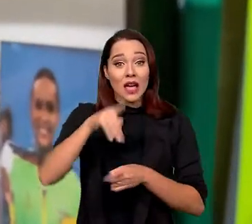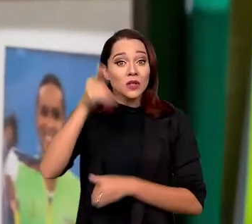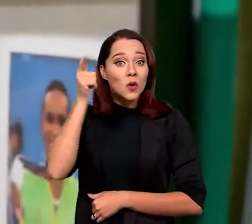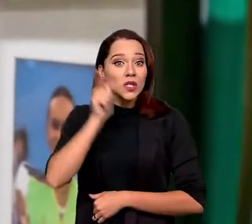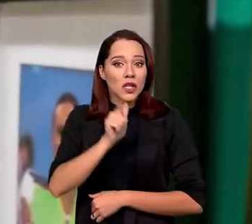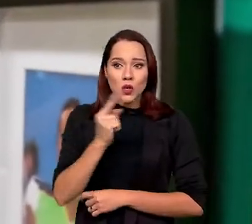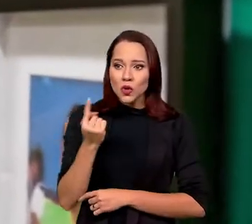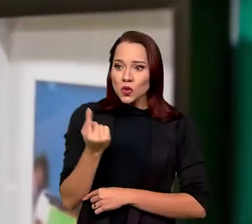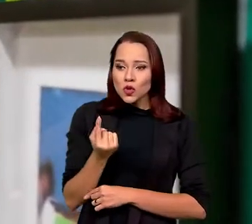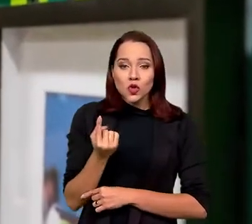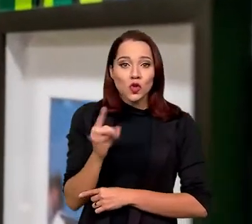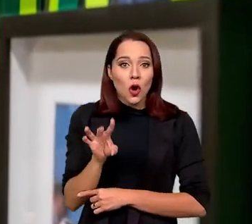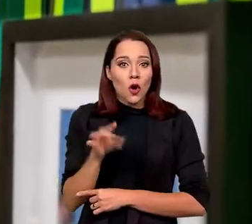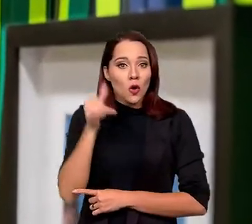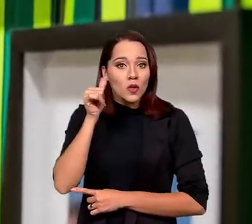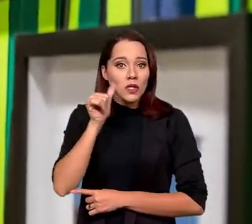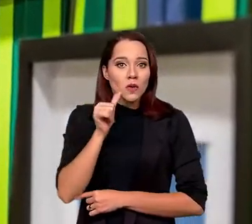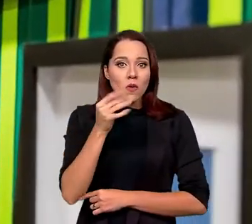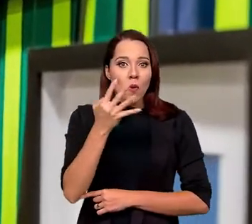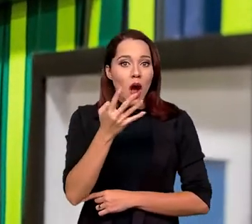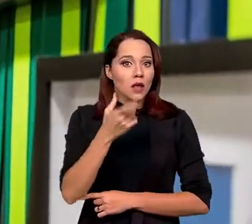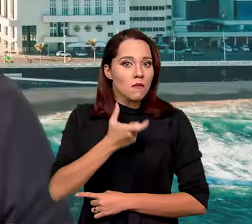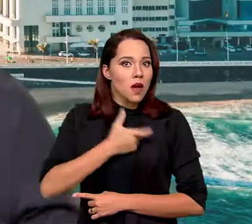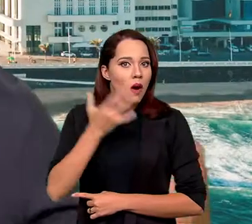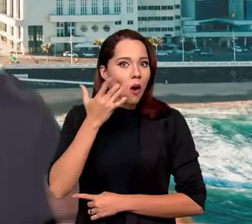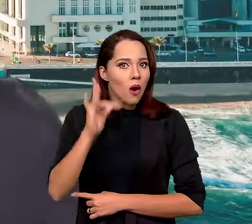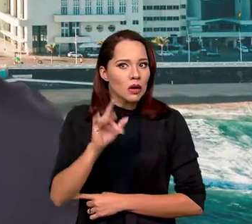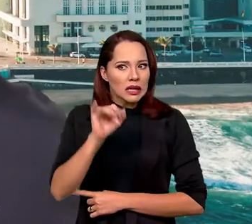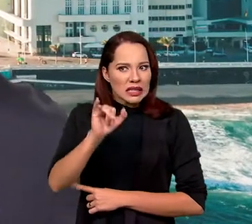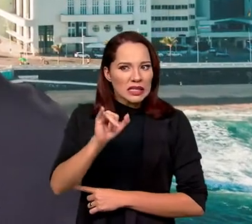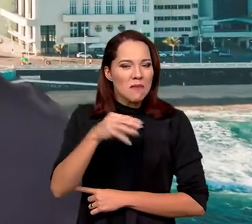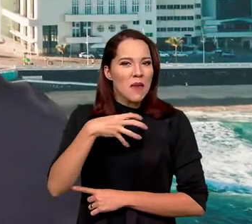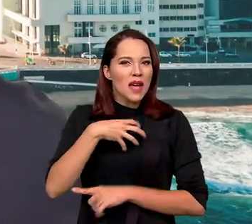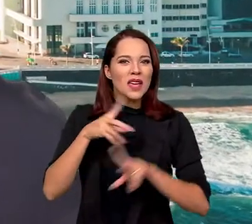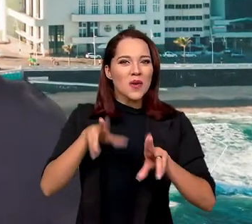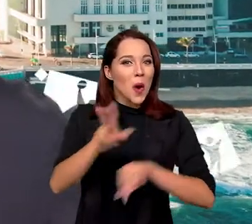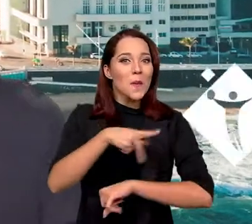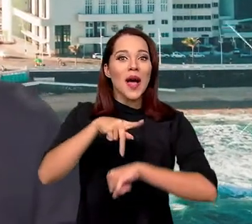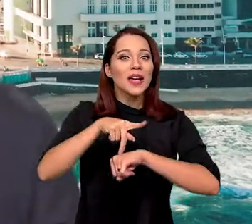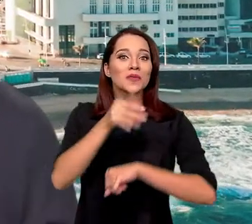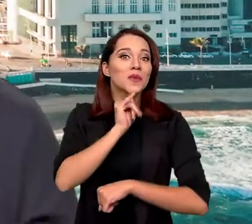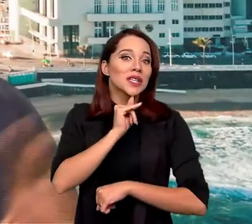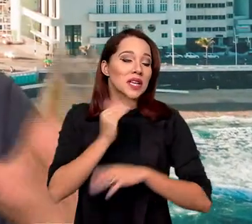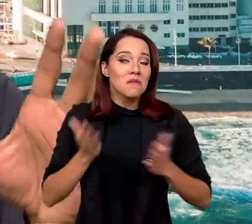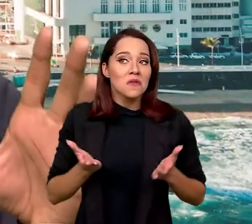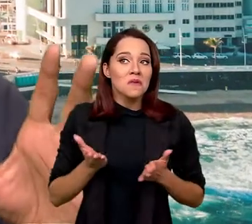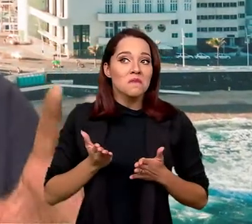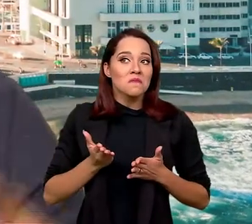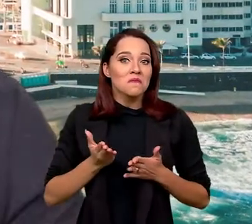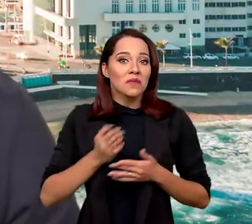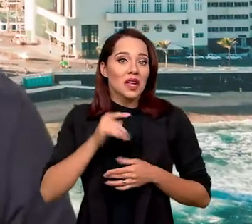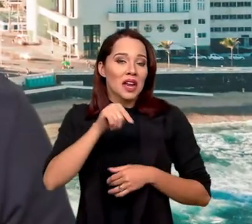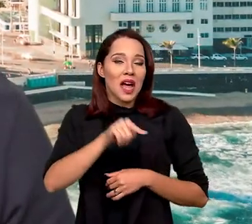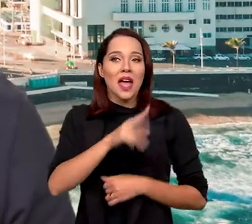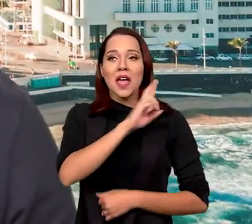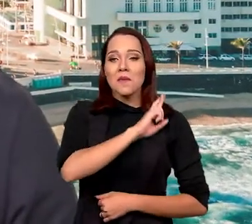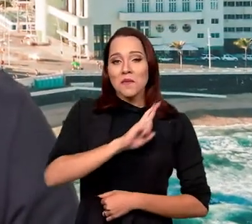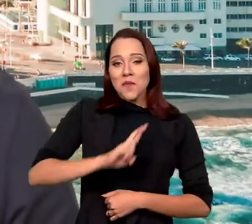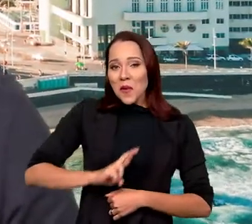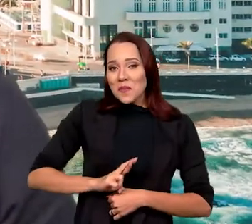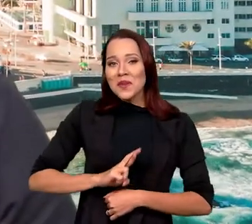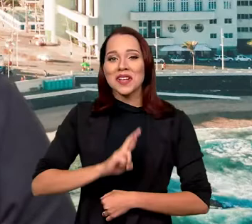baianos conquistaram sozinhos 4 medalhas de ouro. E se a Bahia fosse um país, por exemplo, a República